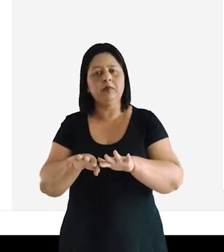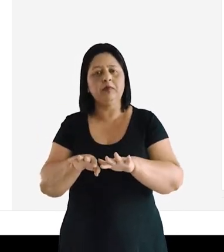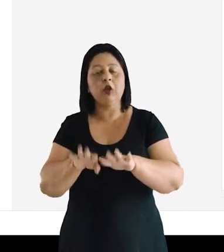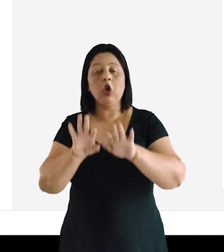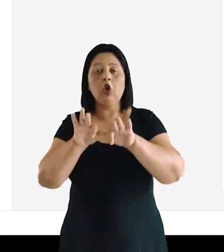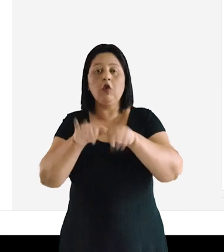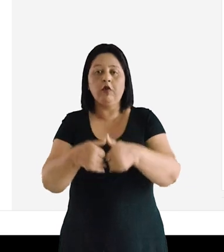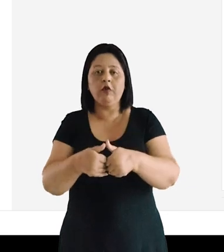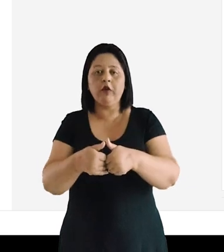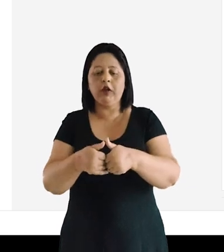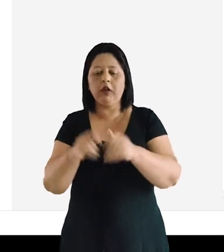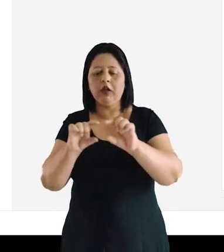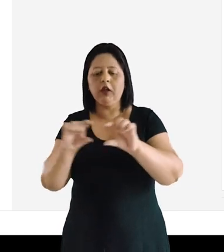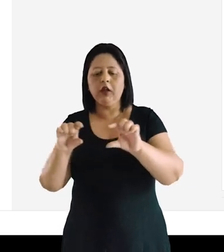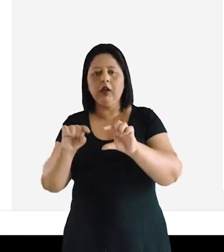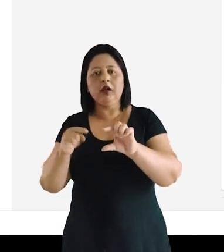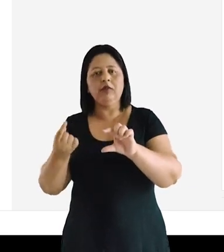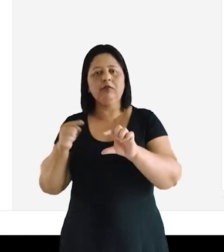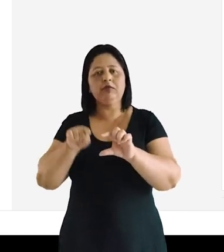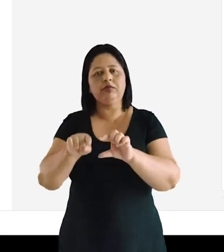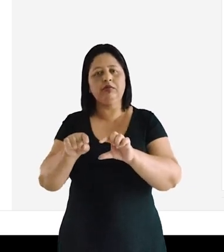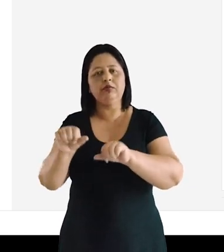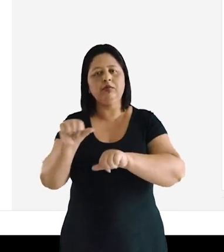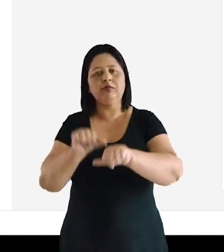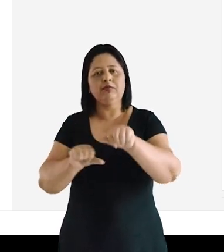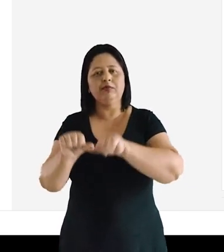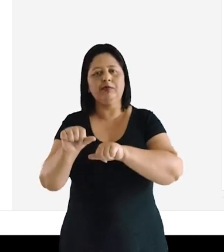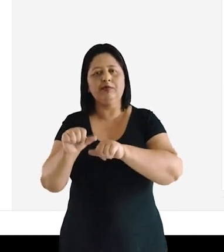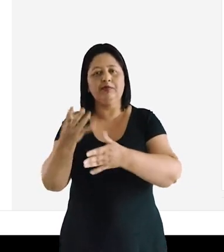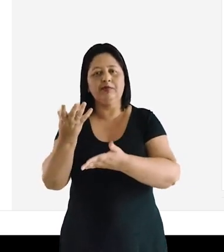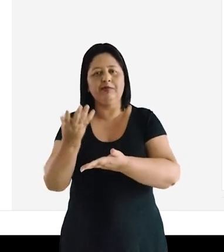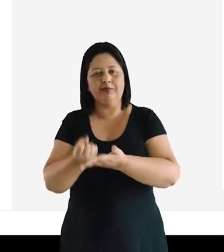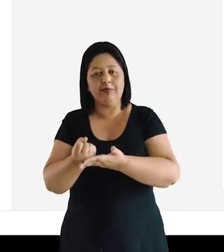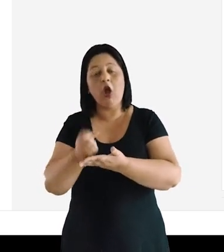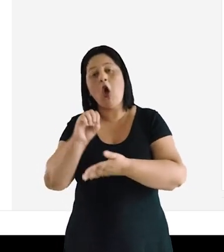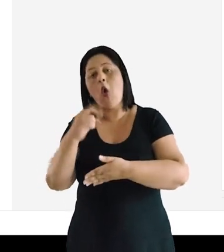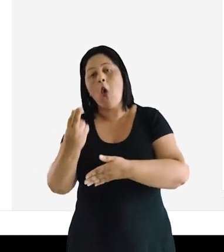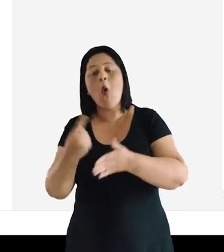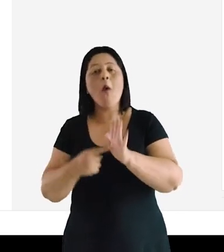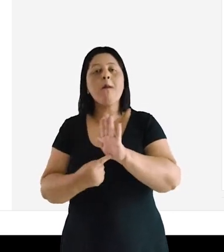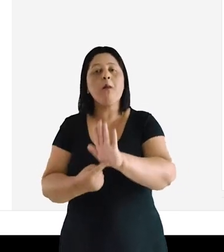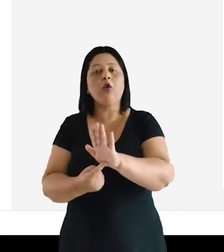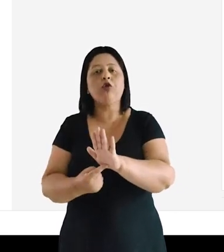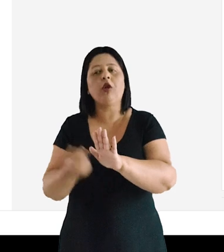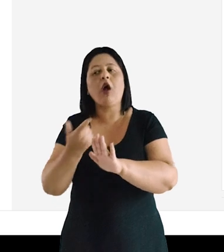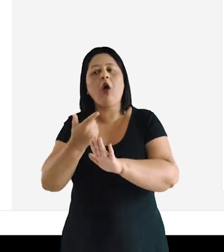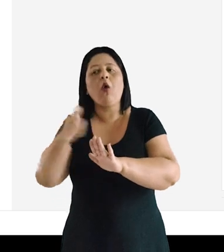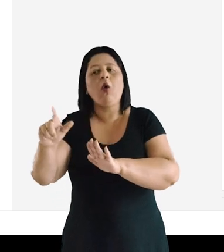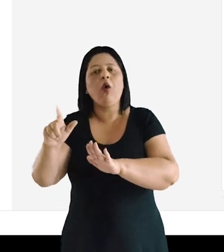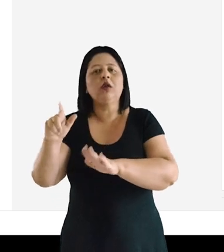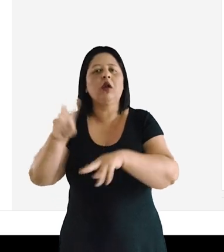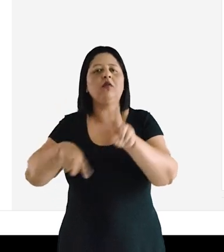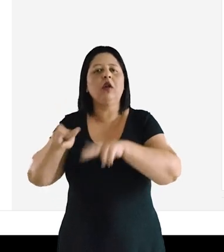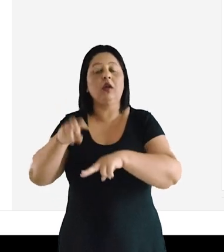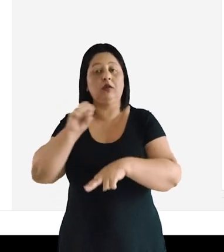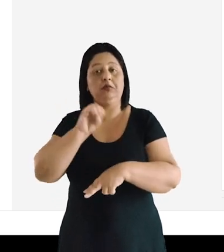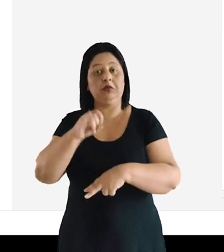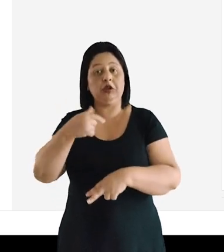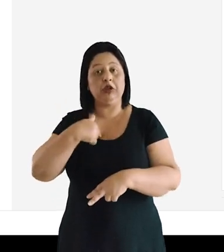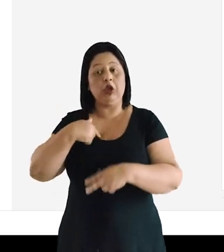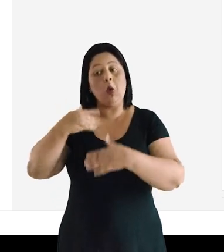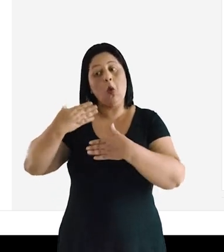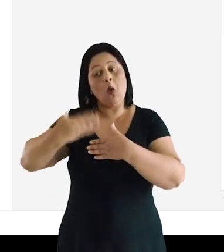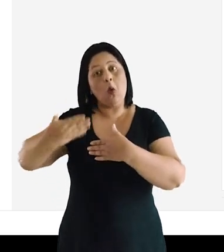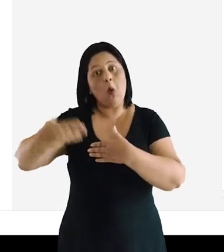ao final, clicar em salvar mudanças ou salvar e mostrar o próximo, se eu estiver numa